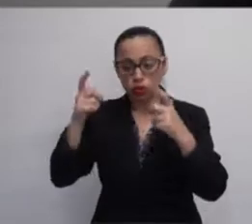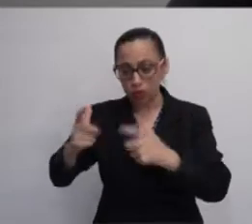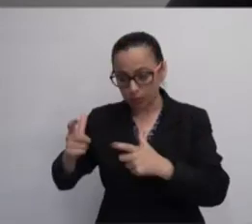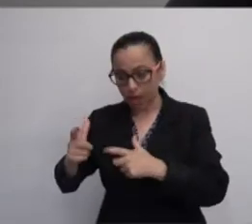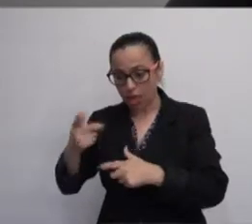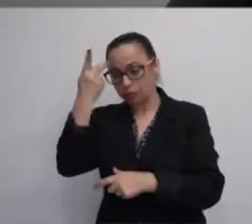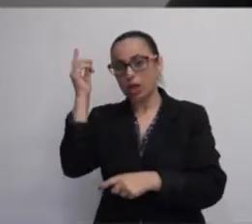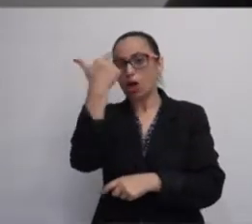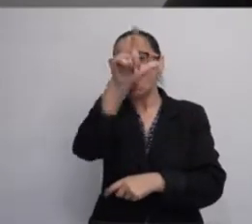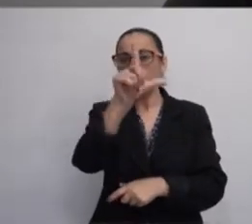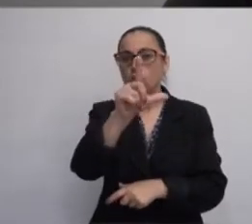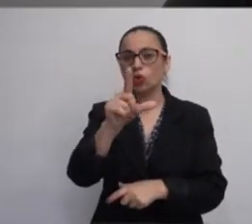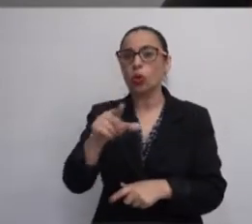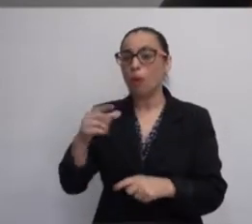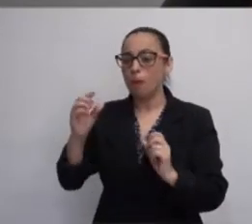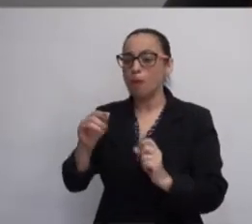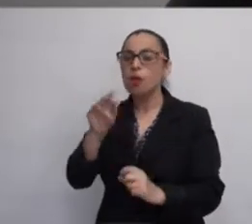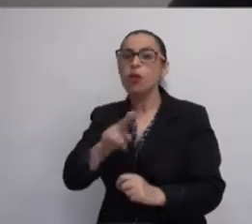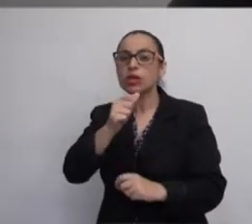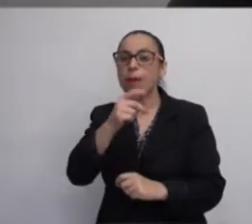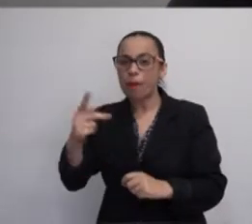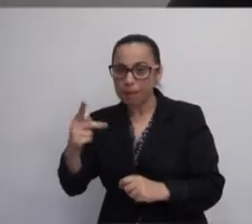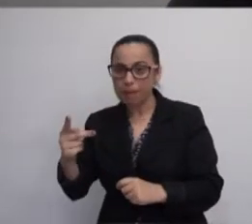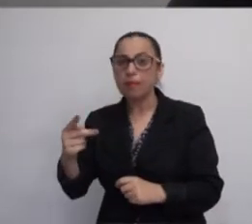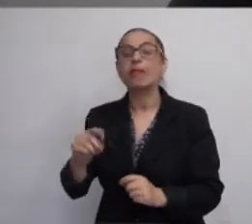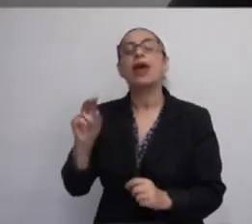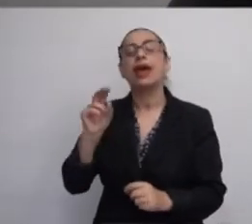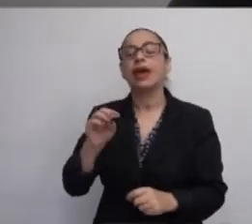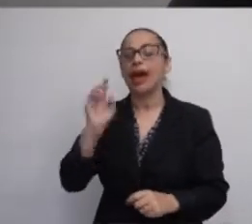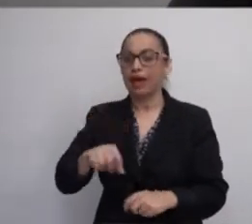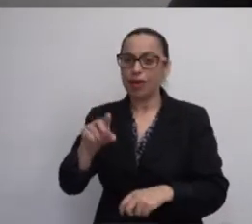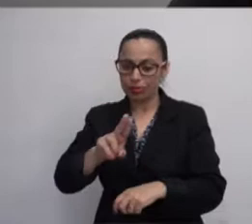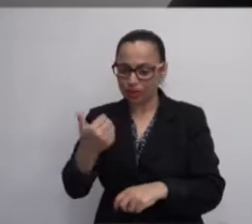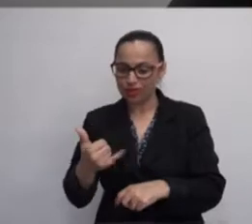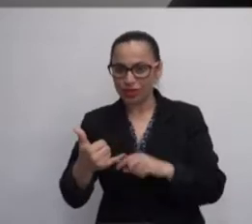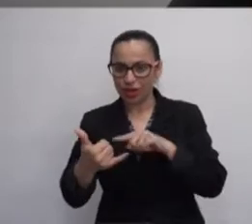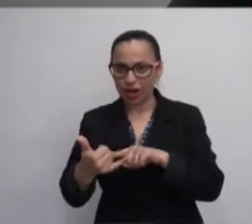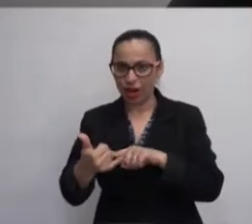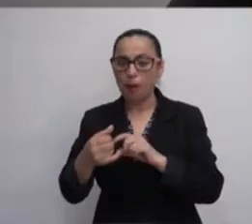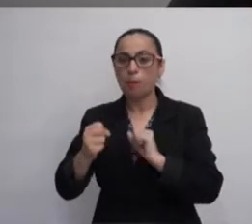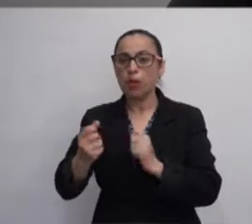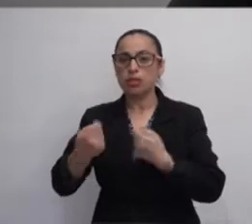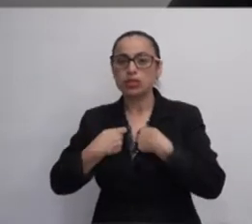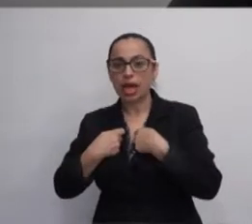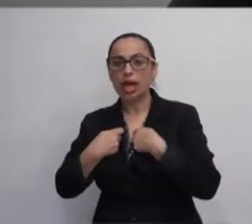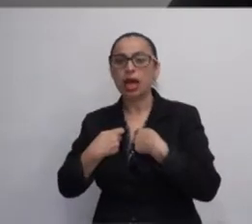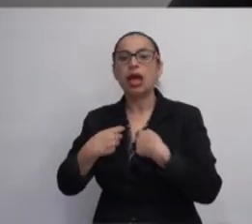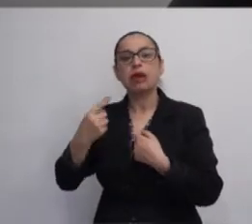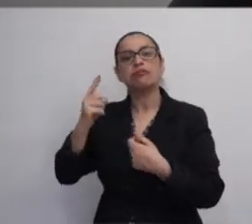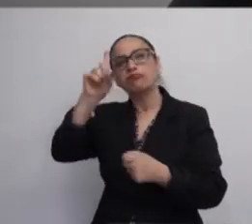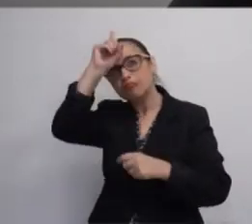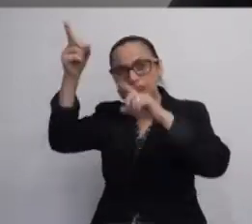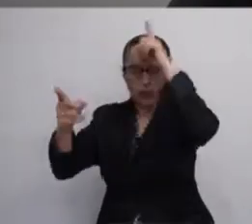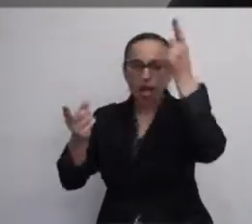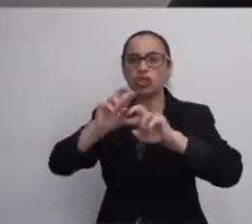outro, utilizando o aplicativo no celular. Ele pode nos fazer elaborar diversas